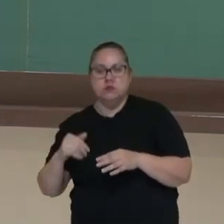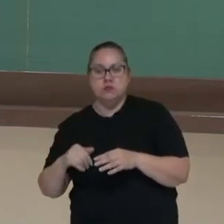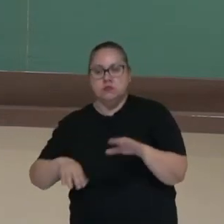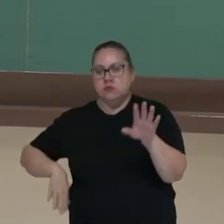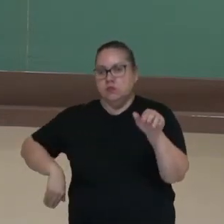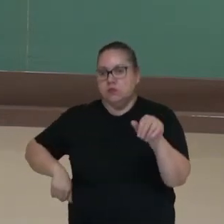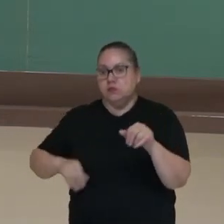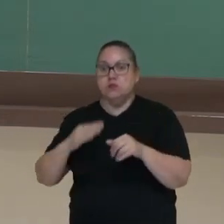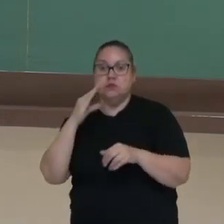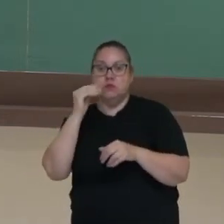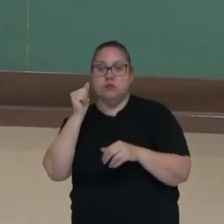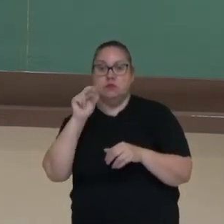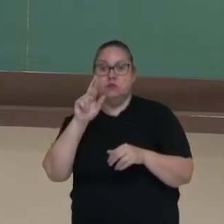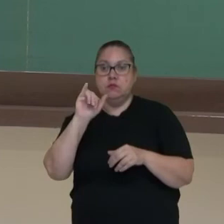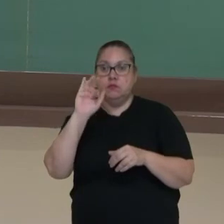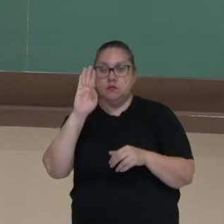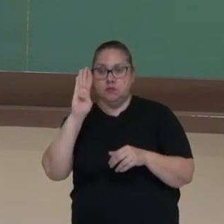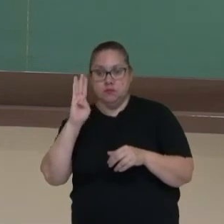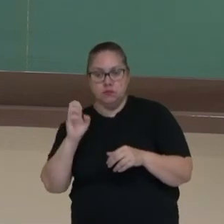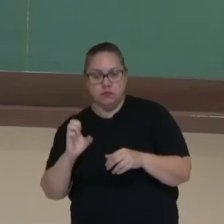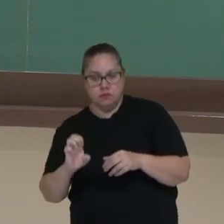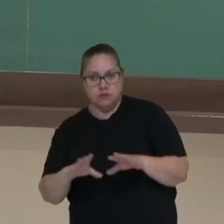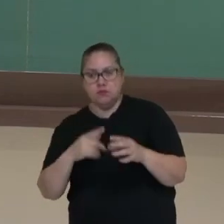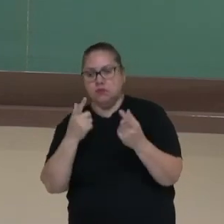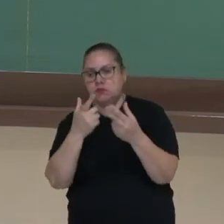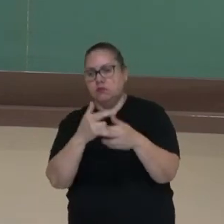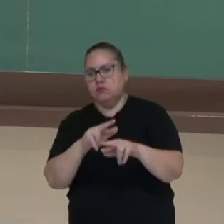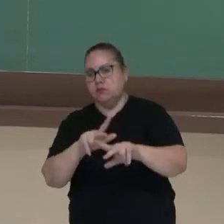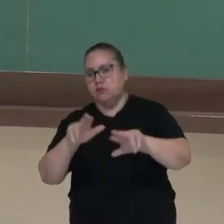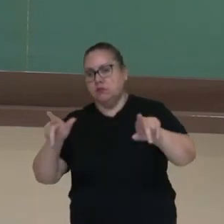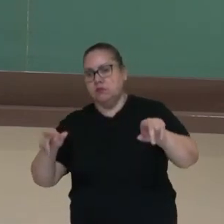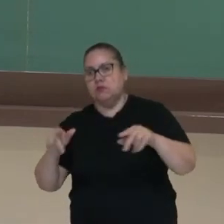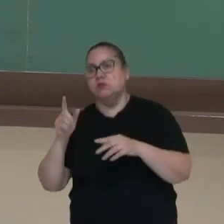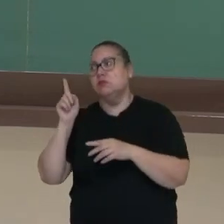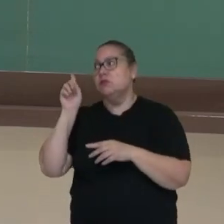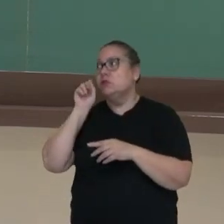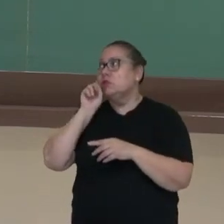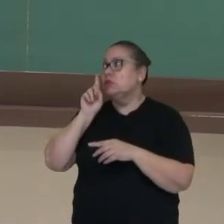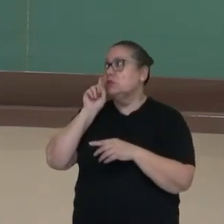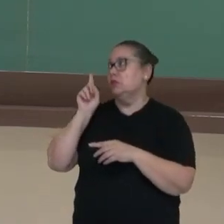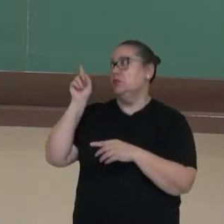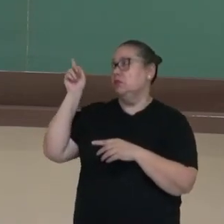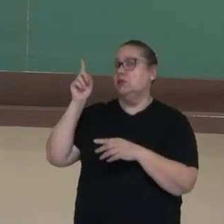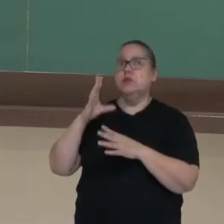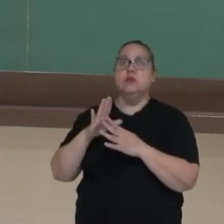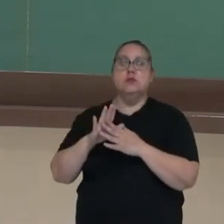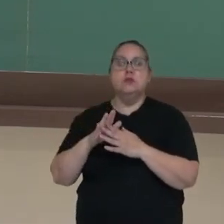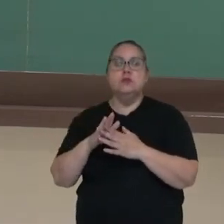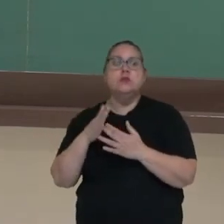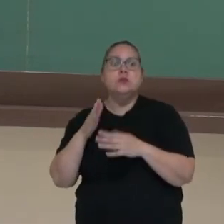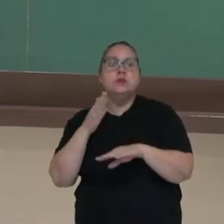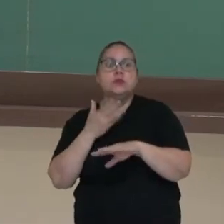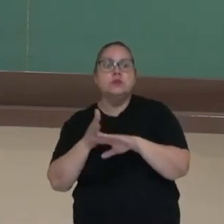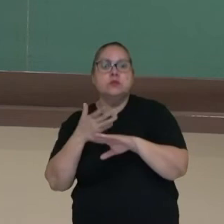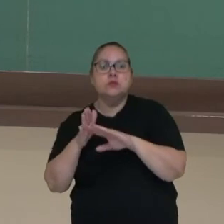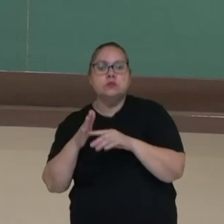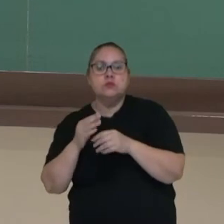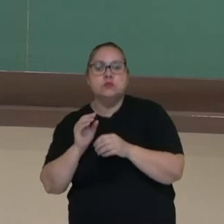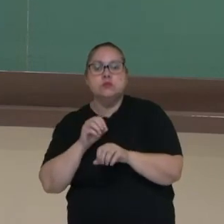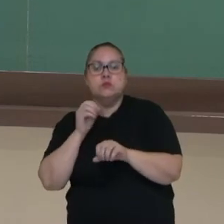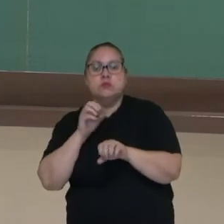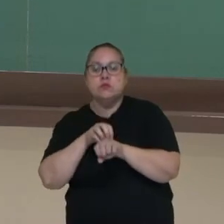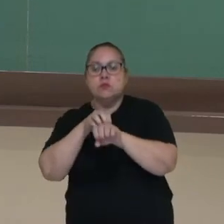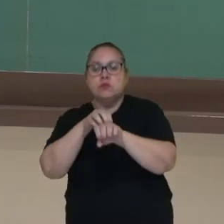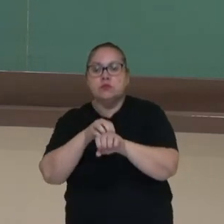em praias do Caribe ou em outras tantas localidades, como, por exemplo, Las Vegas, nos Estados Unidos, aonde a prática do turismo está pautada